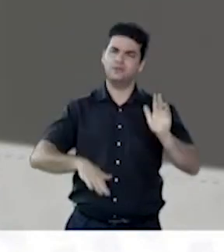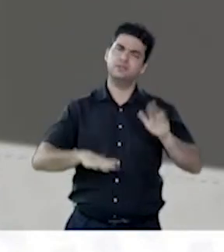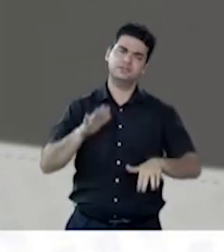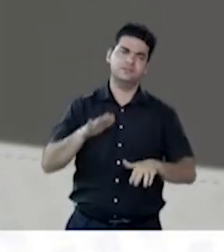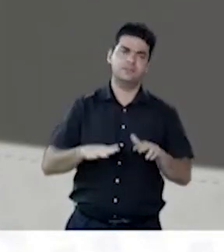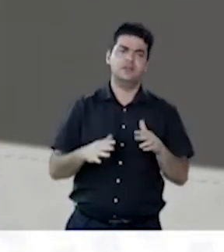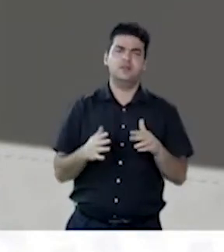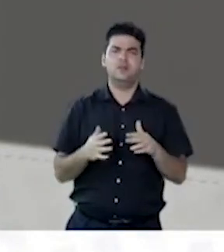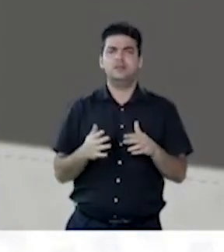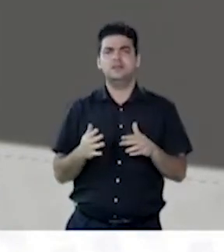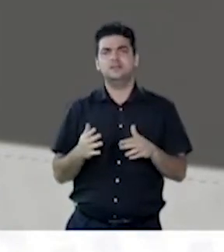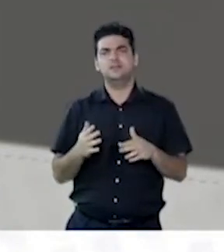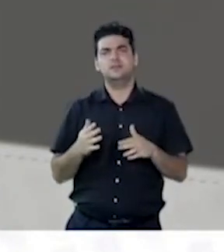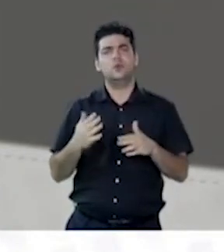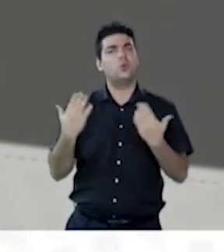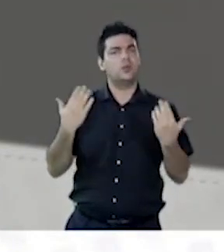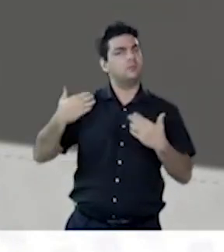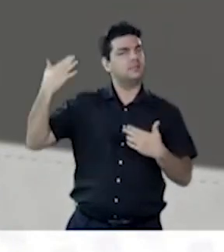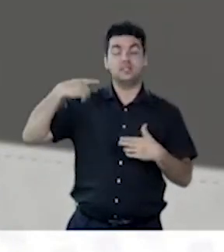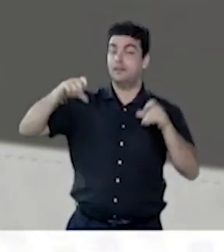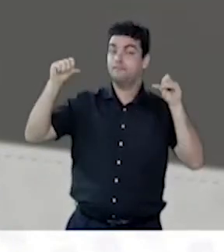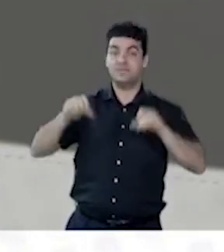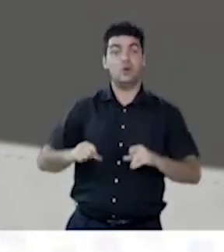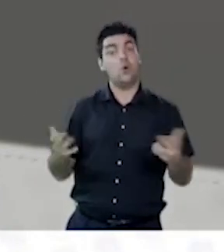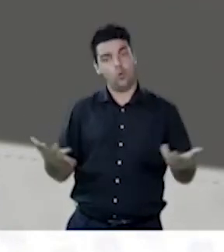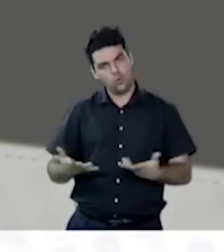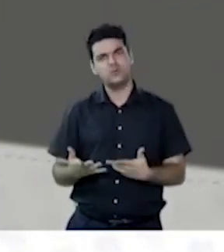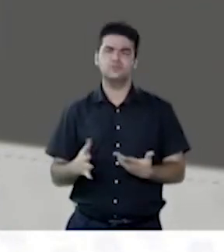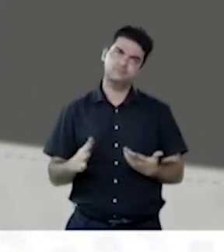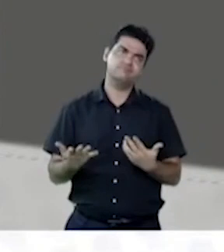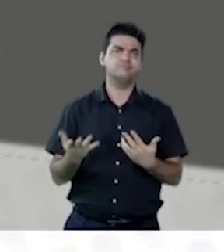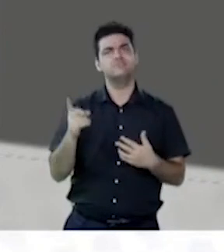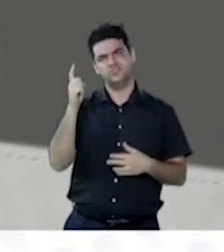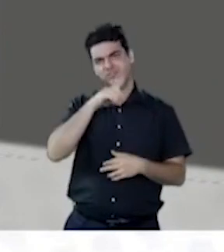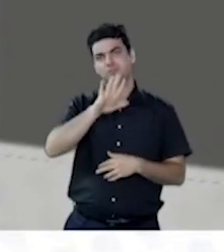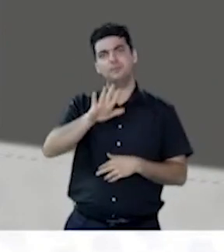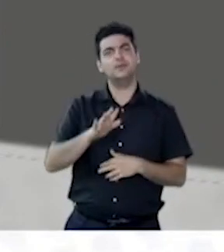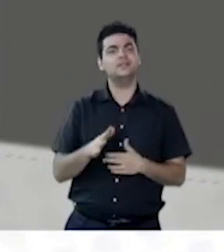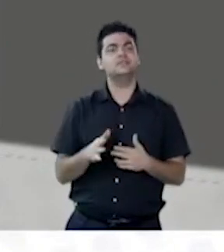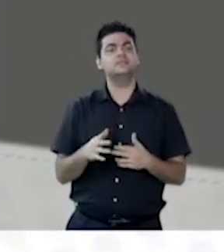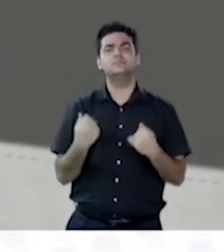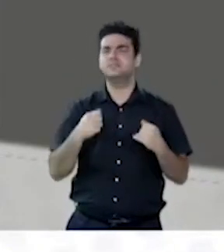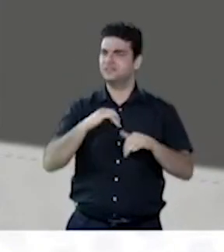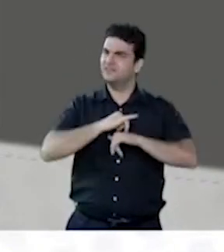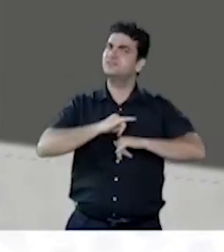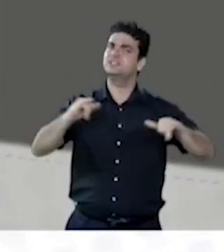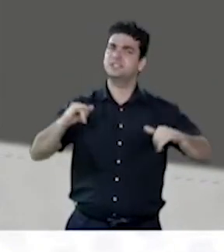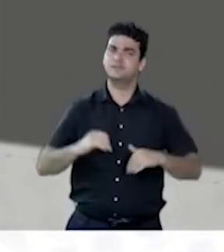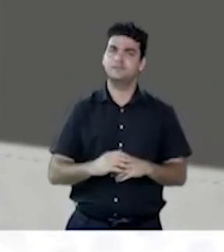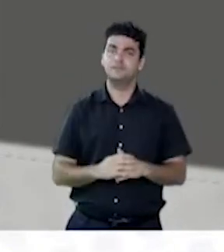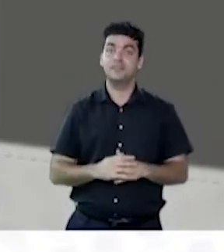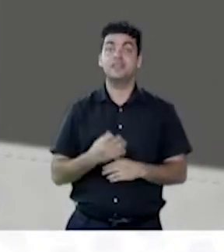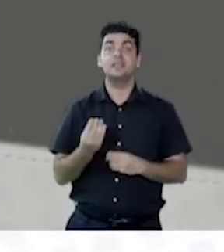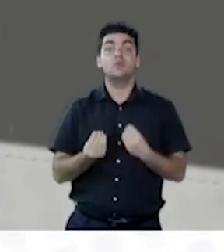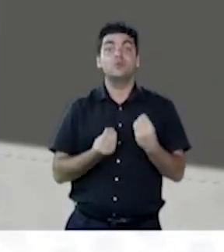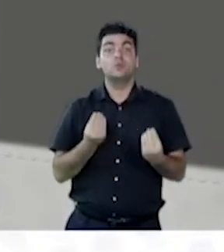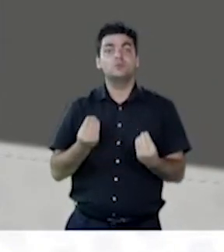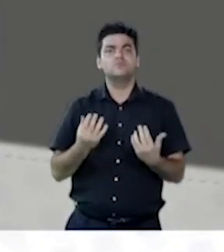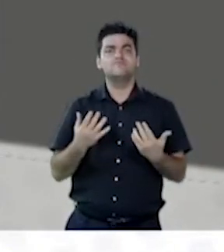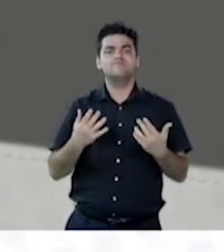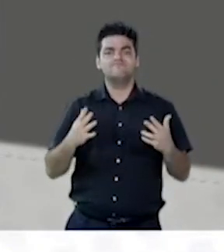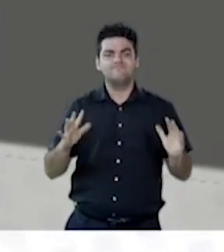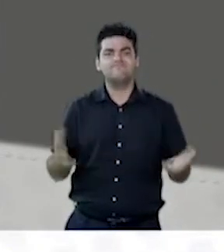parecido com o que nós vivenciamos. E também merece registro a expressiva